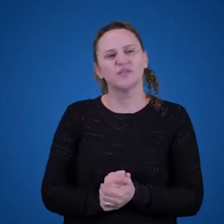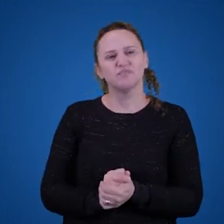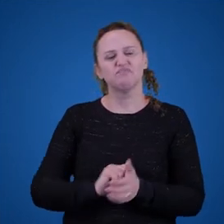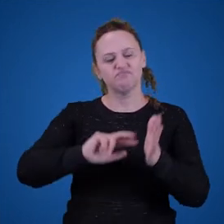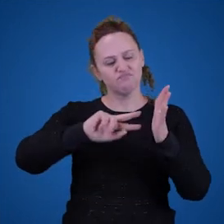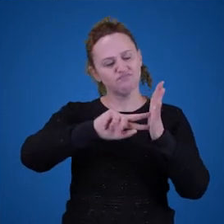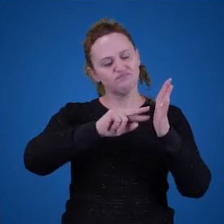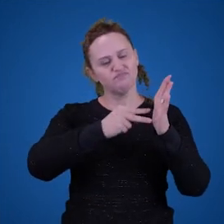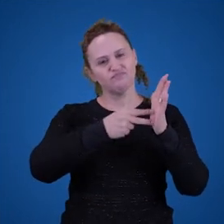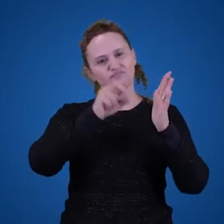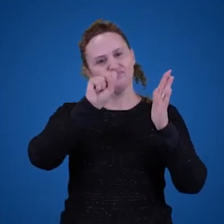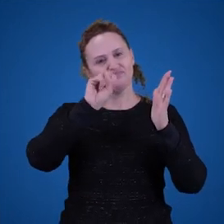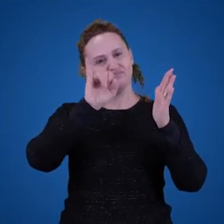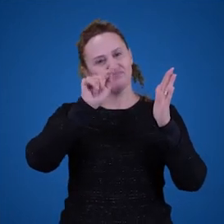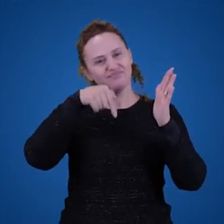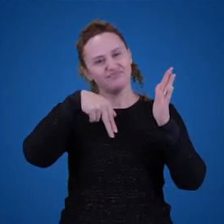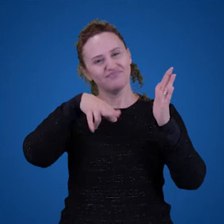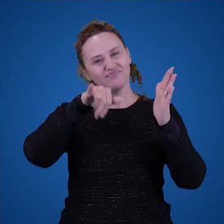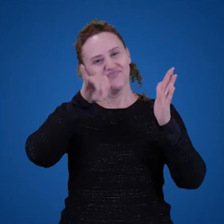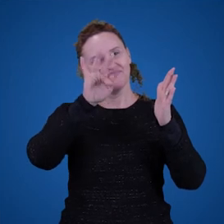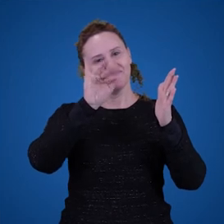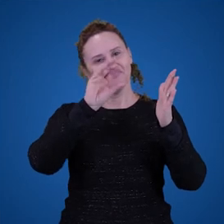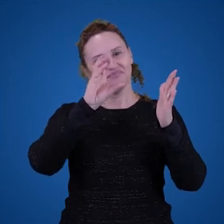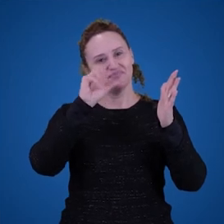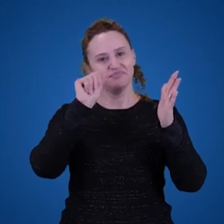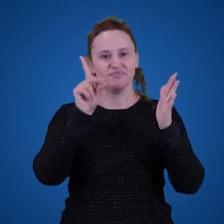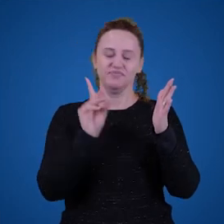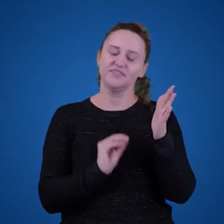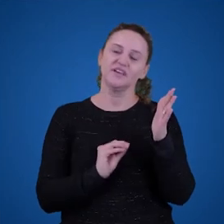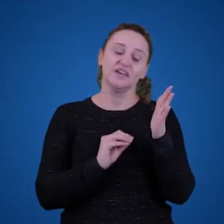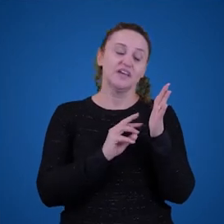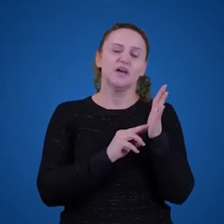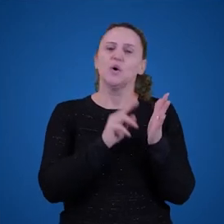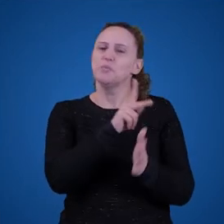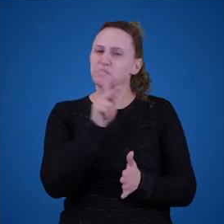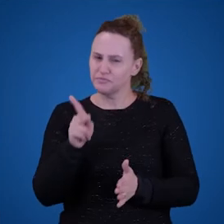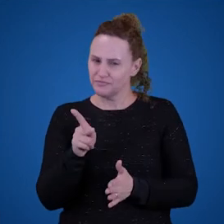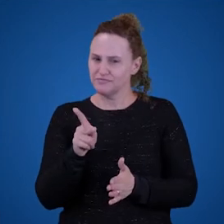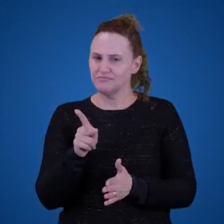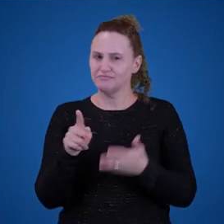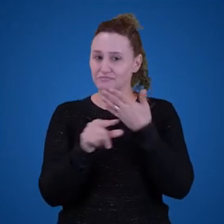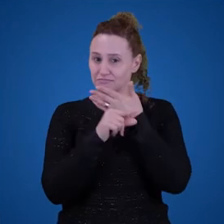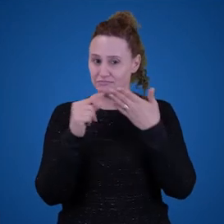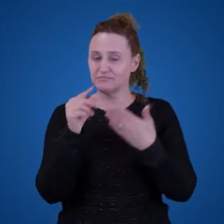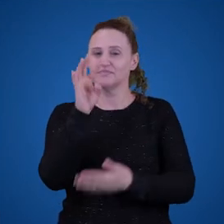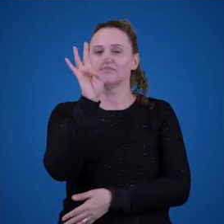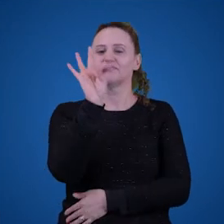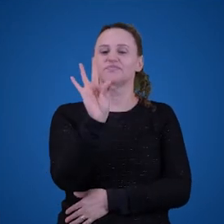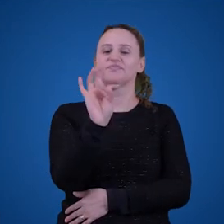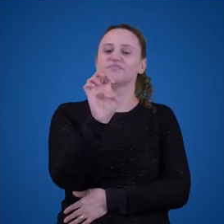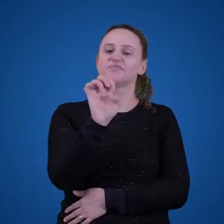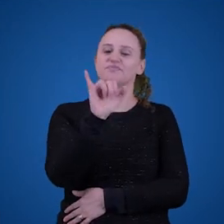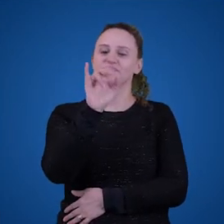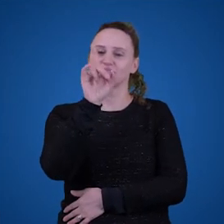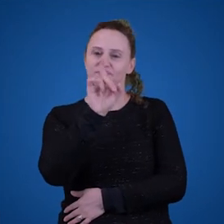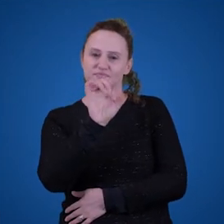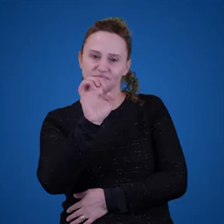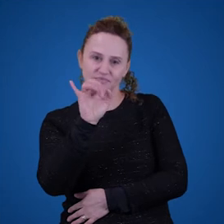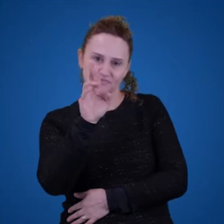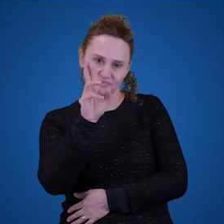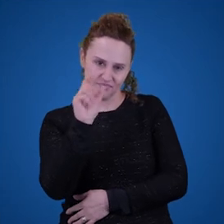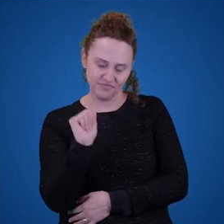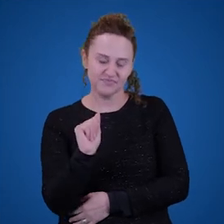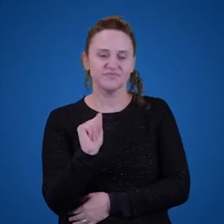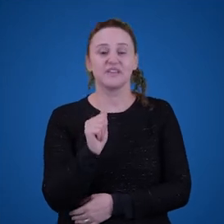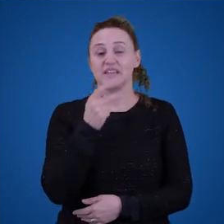significado? O professor Teixeira, né? Num dicionário de filosofia muito bem quisto, né? Ele diz